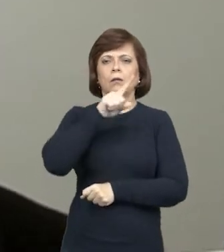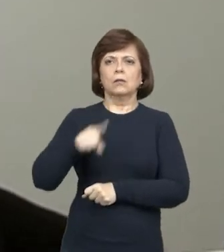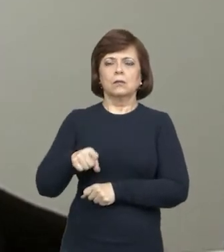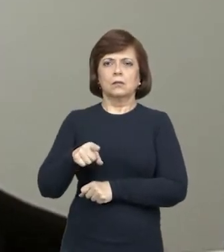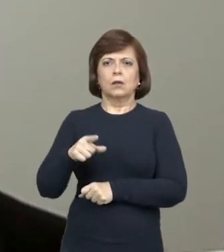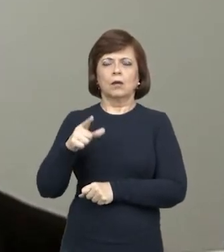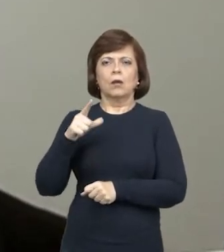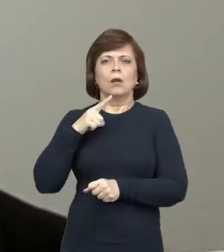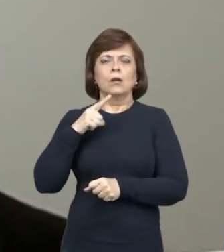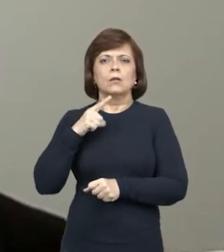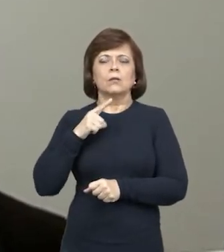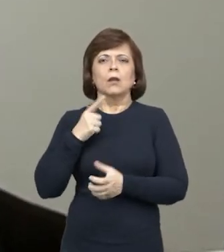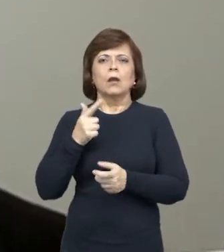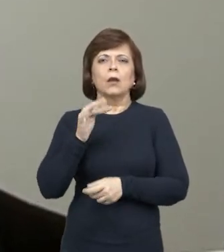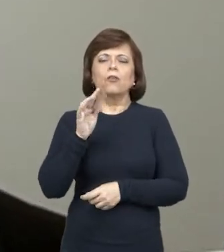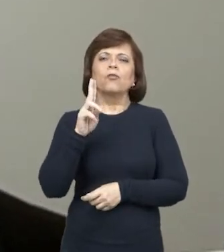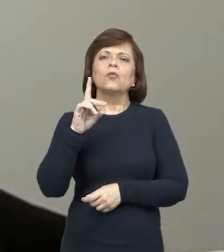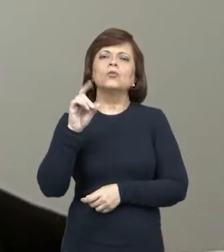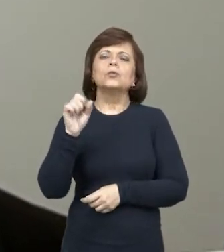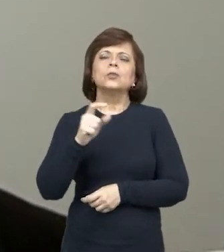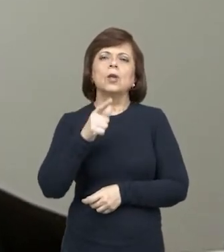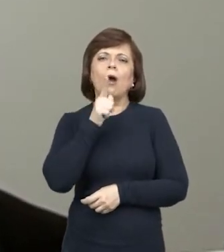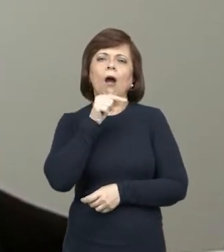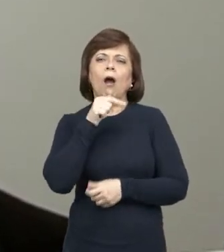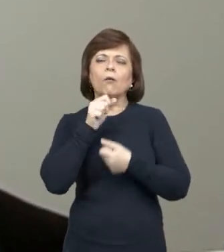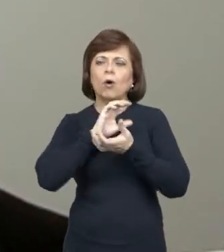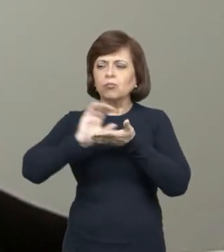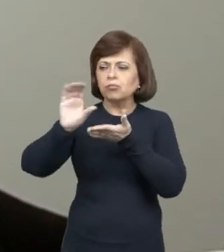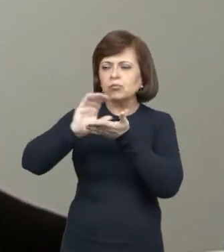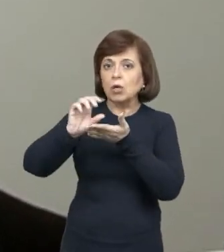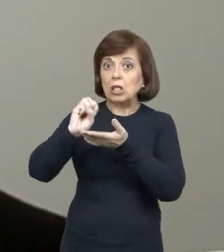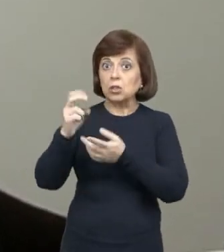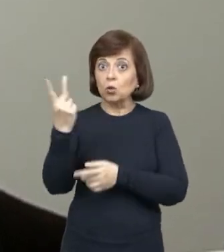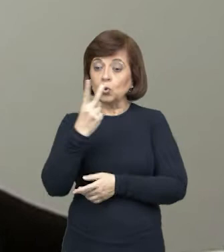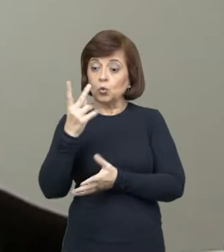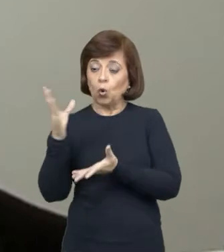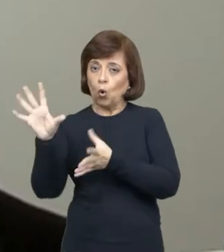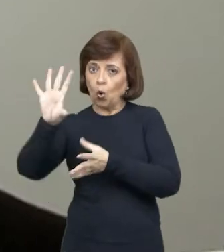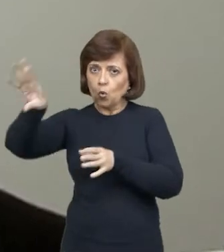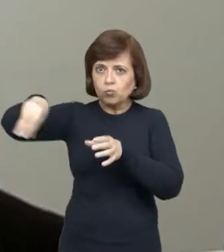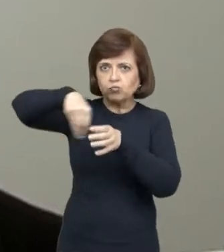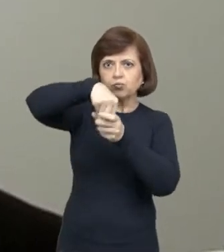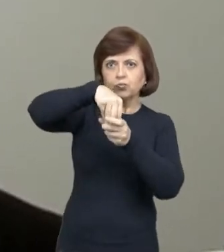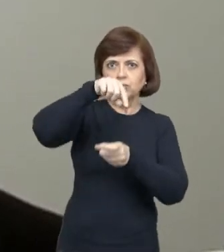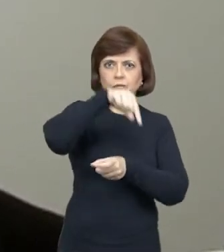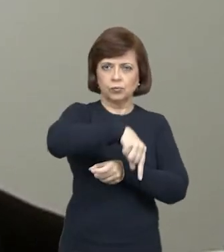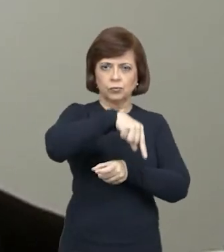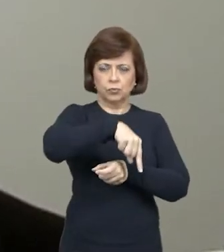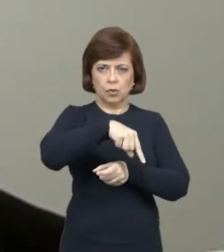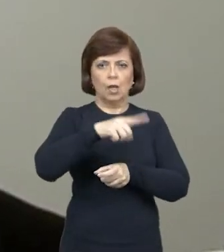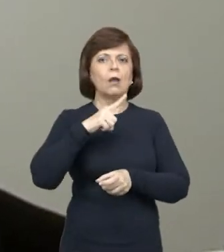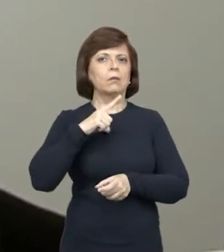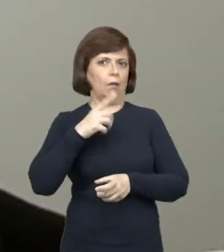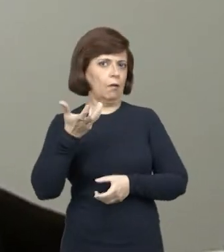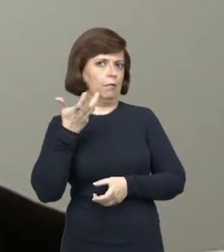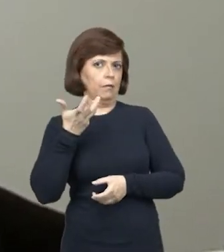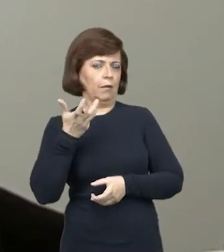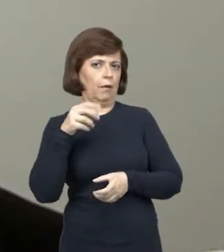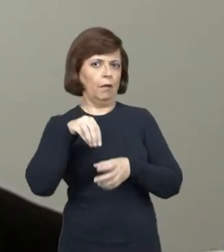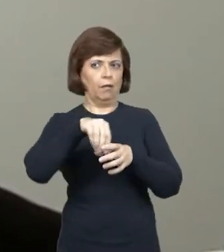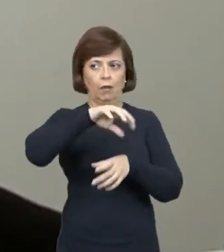Estadual de Recursos Hídricos, o FUNDRI. A gente estima que se esses dois valores forem incorporados, e é isso que nós pretendemos na execução,